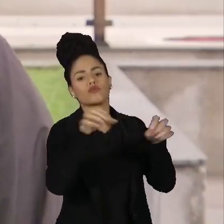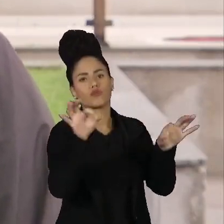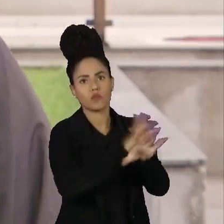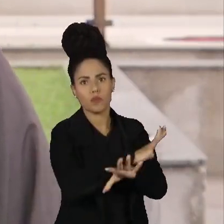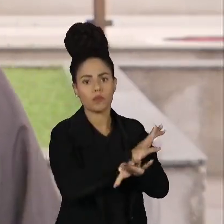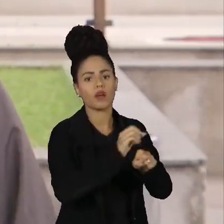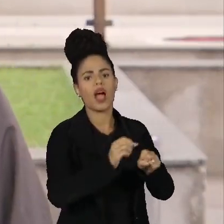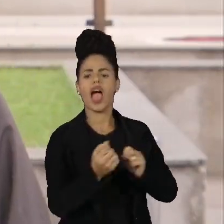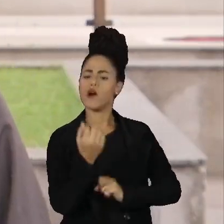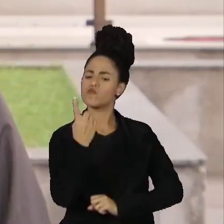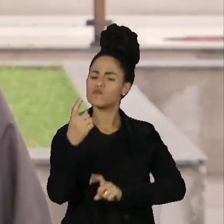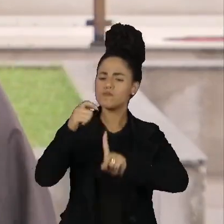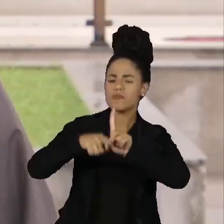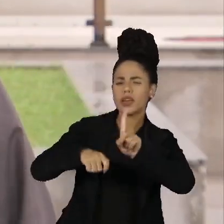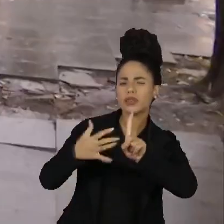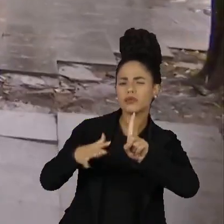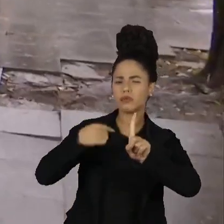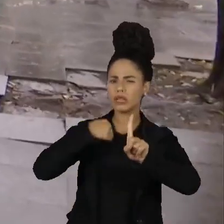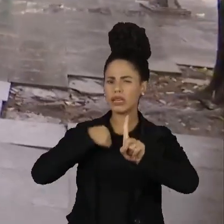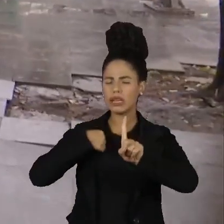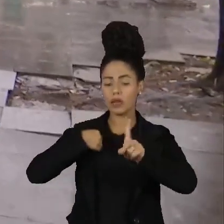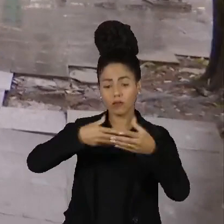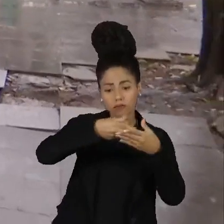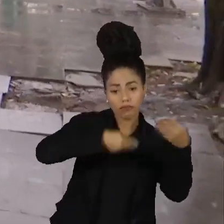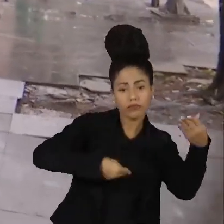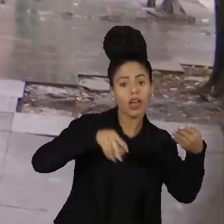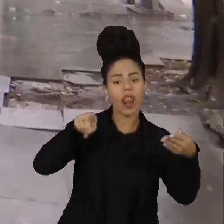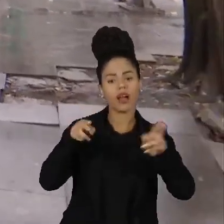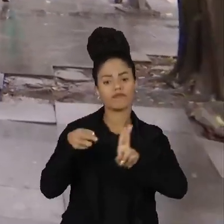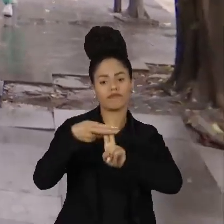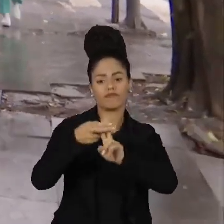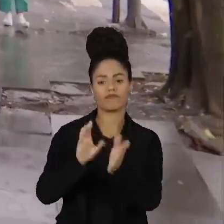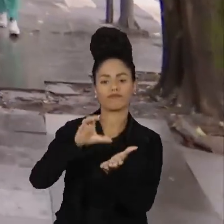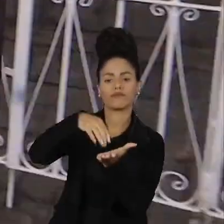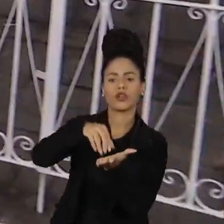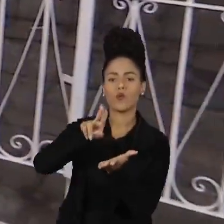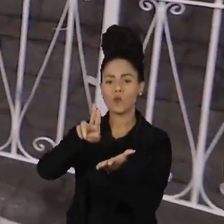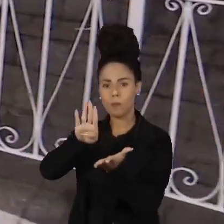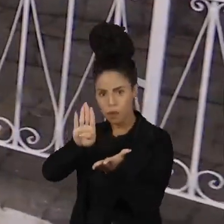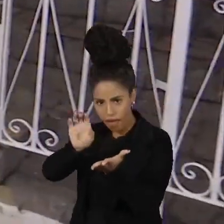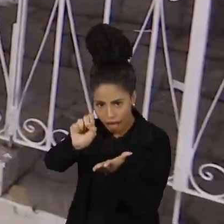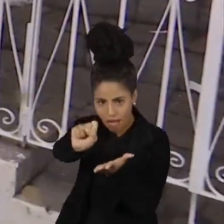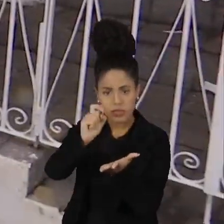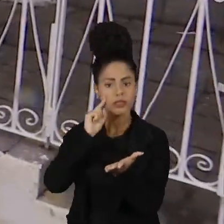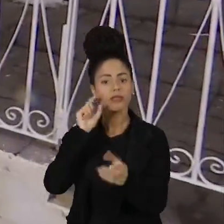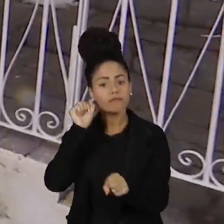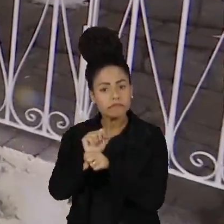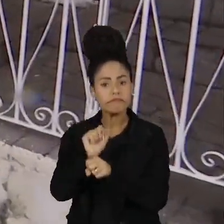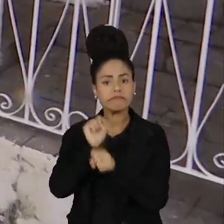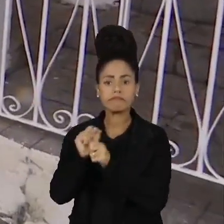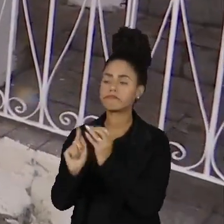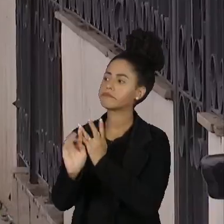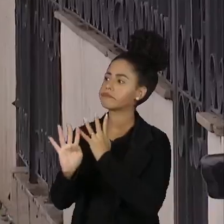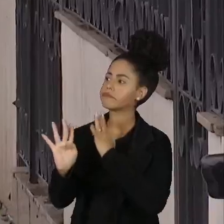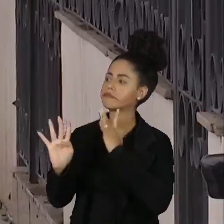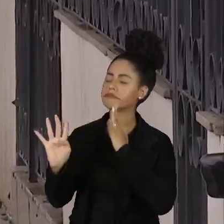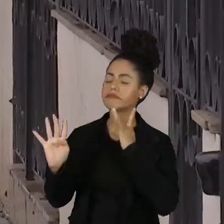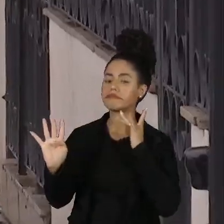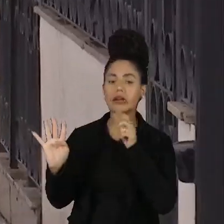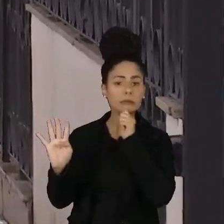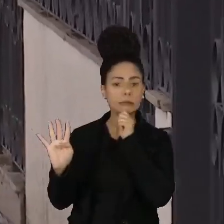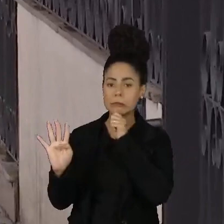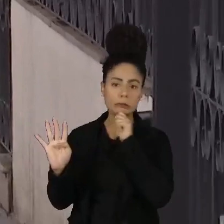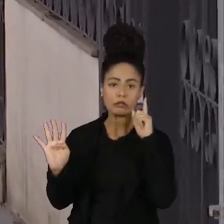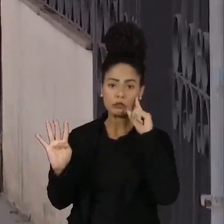Tem um mês que eu deixei o papel no OBS e estou na fila de espera que não tem provisão para marcar. A